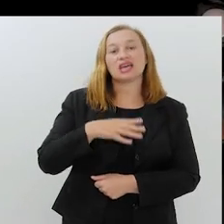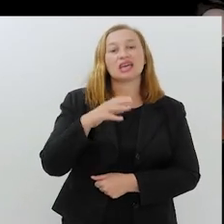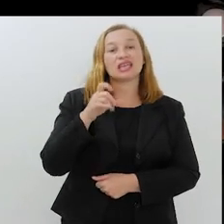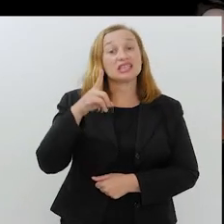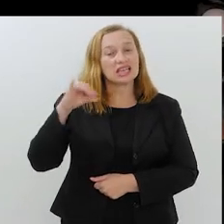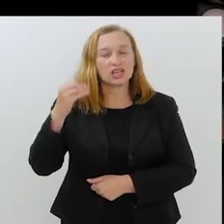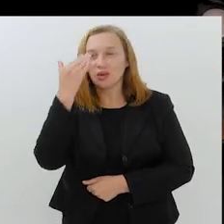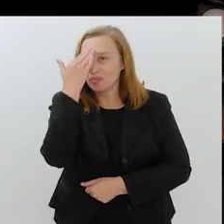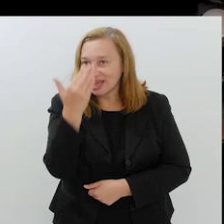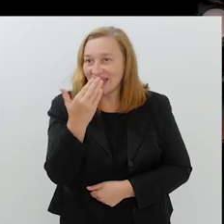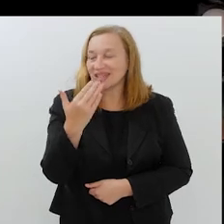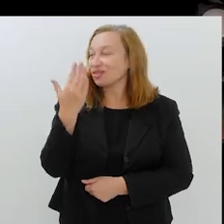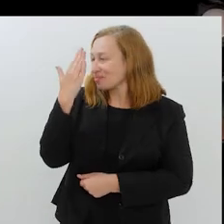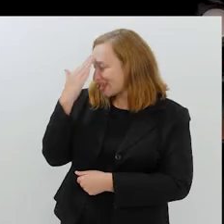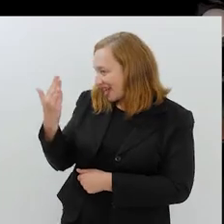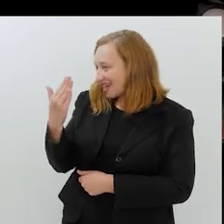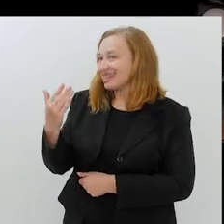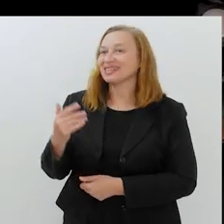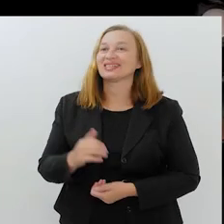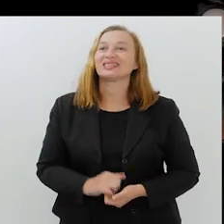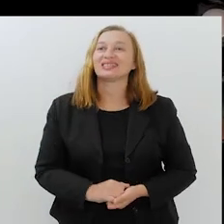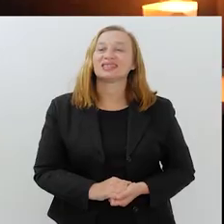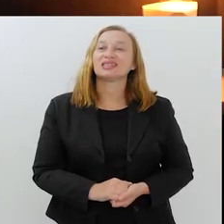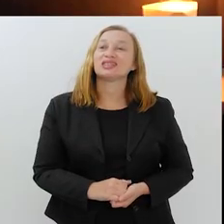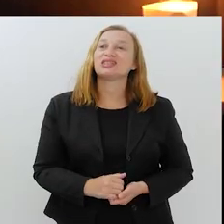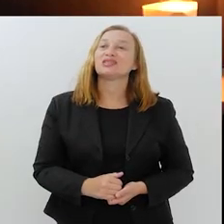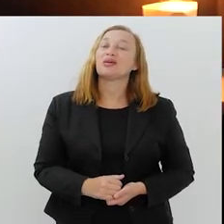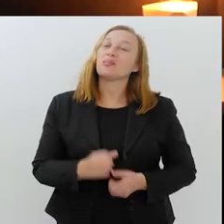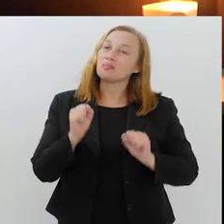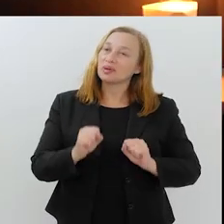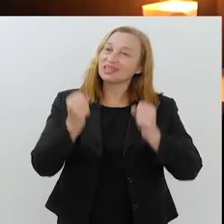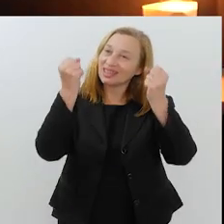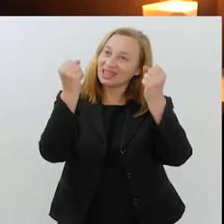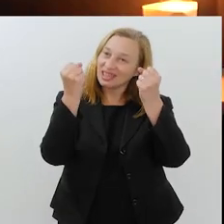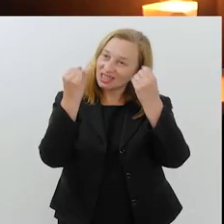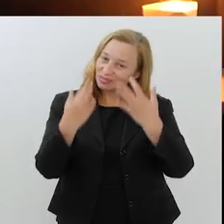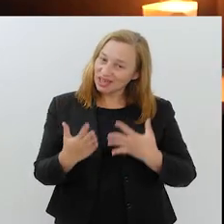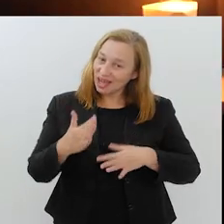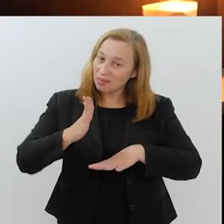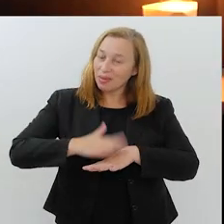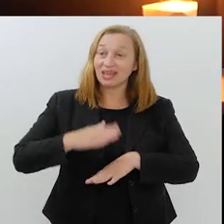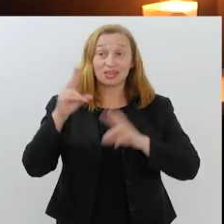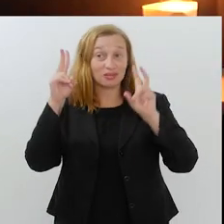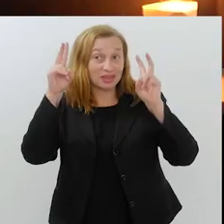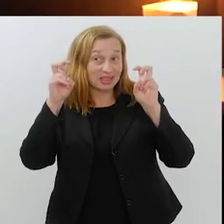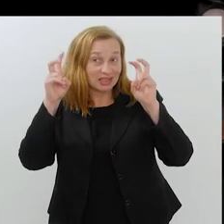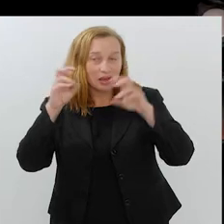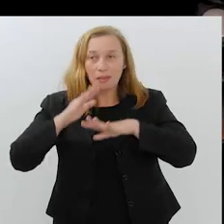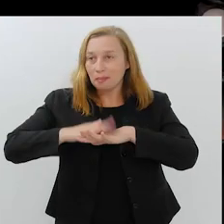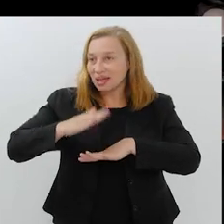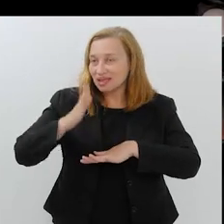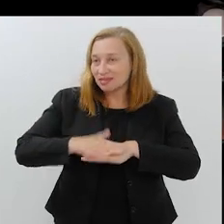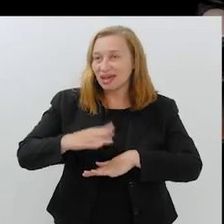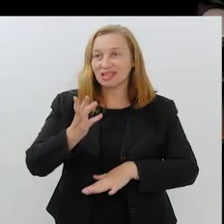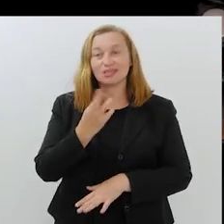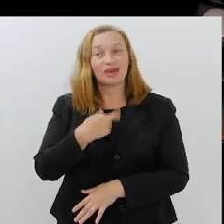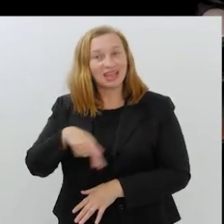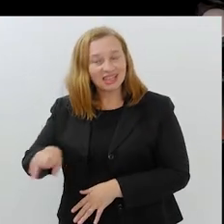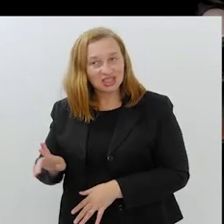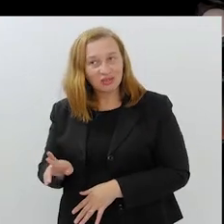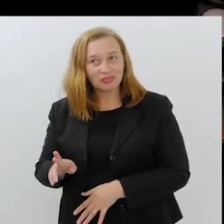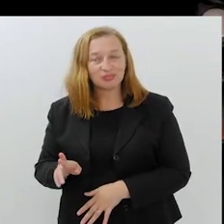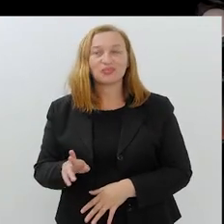gostar. Celino, muito obrigada. Eu que agradeço mais uma vez. vez. Por a gente poder esclarecer sobre isso.